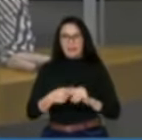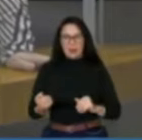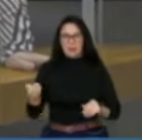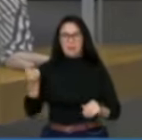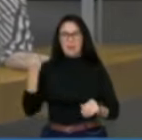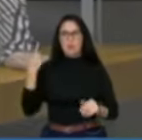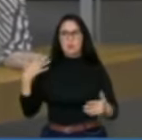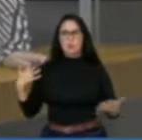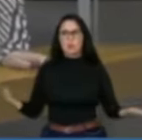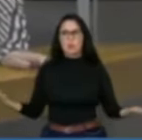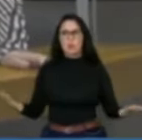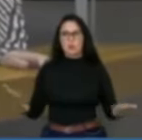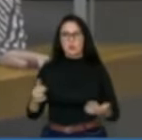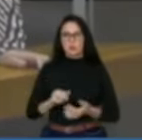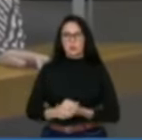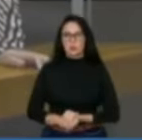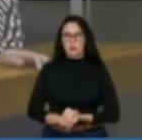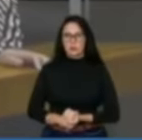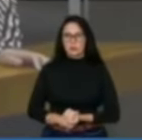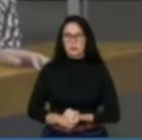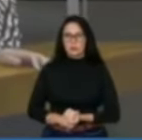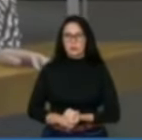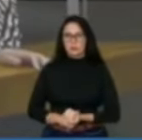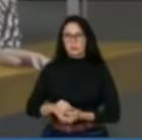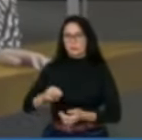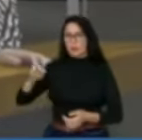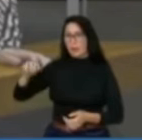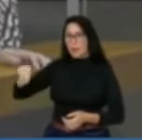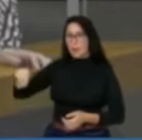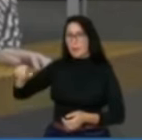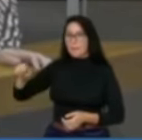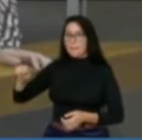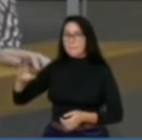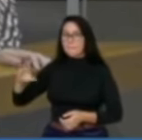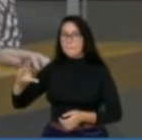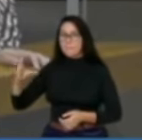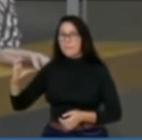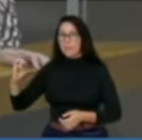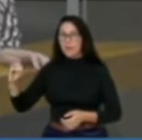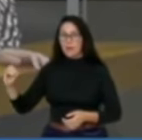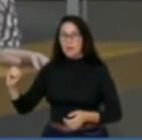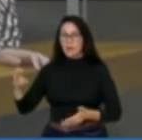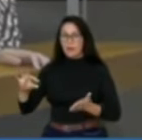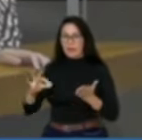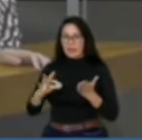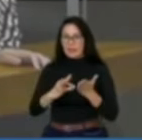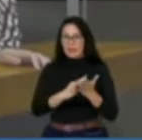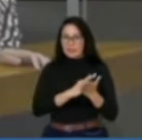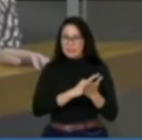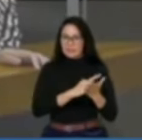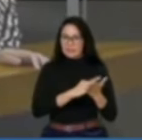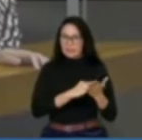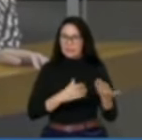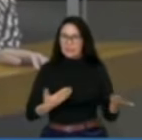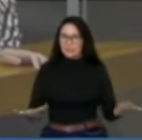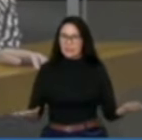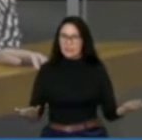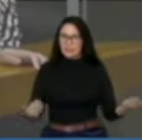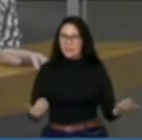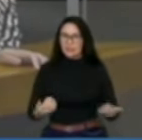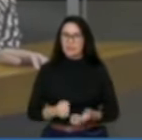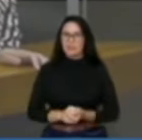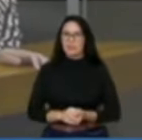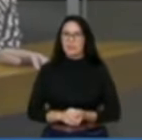Marco, Bom Tempo, assina uma representação e sabe da onde ele é, senhor